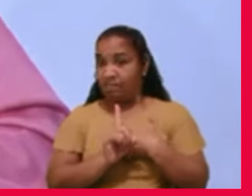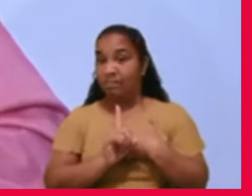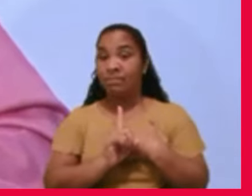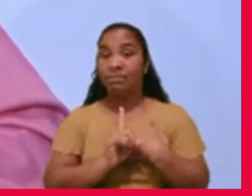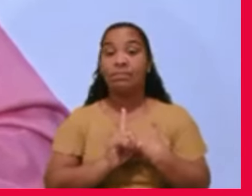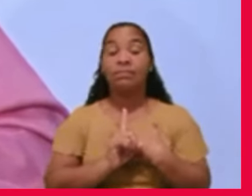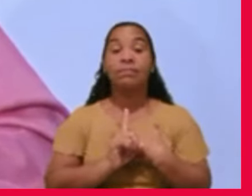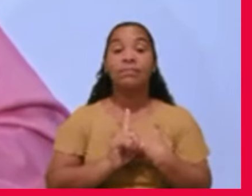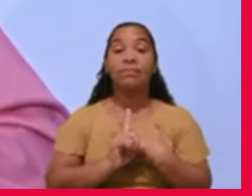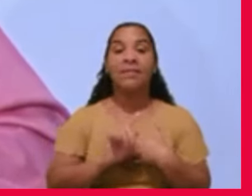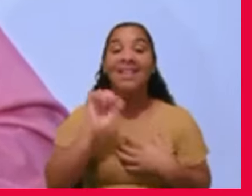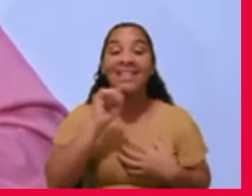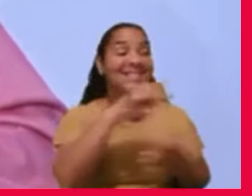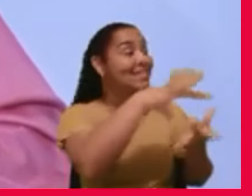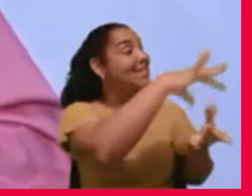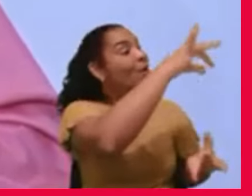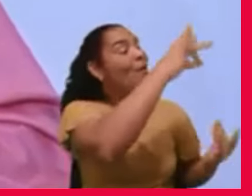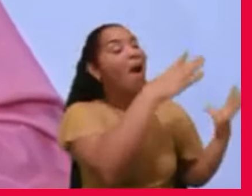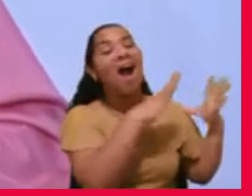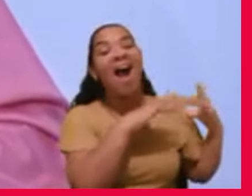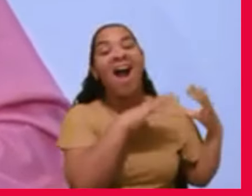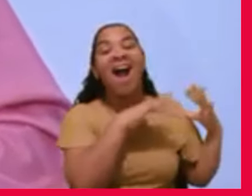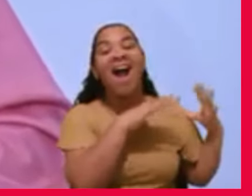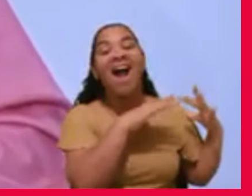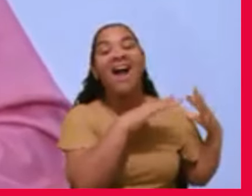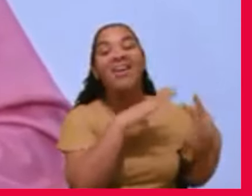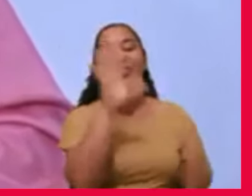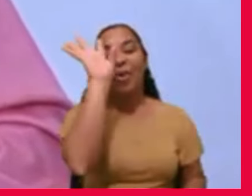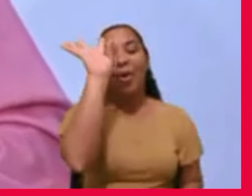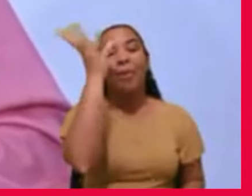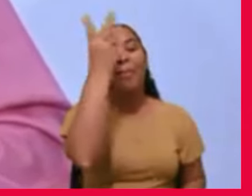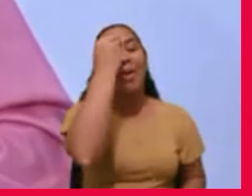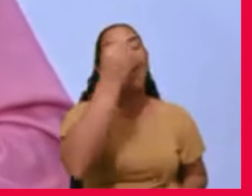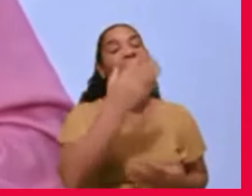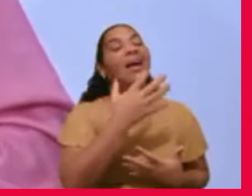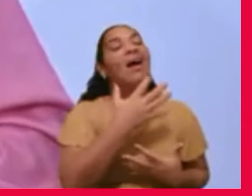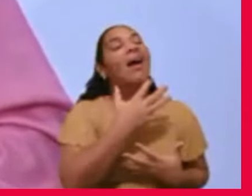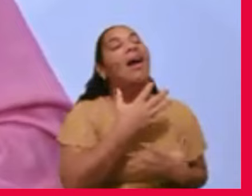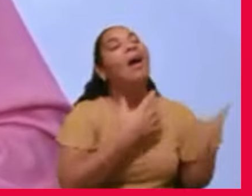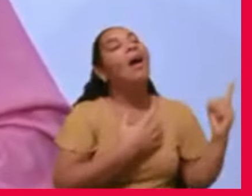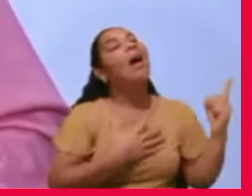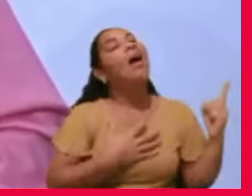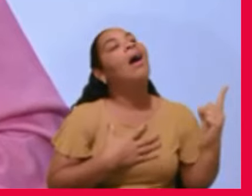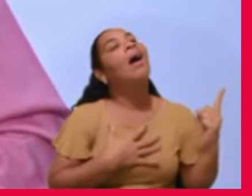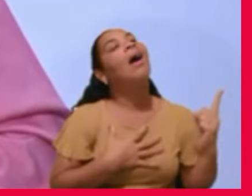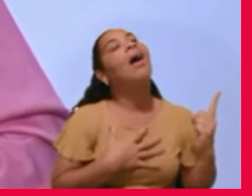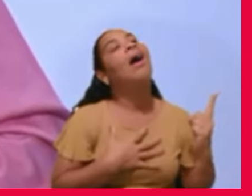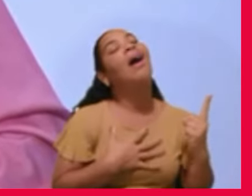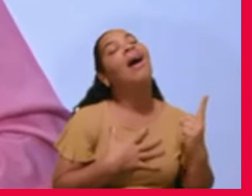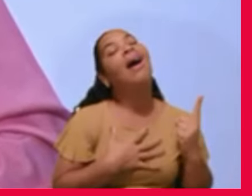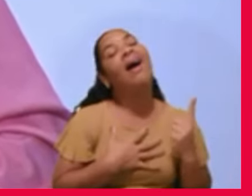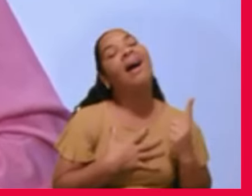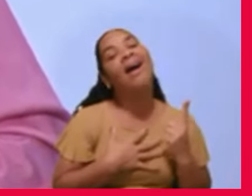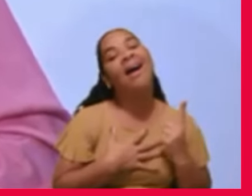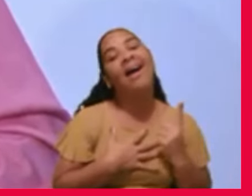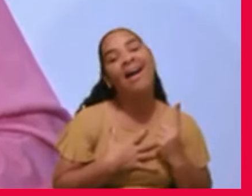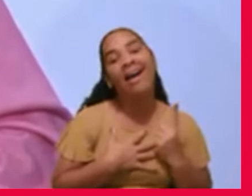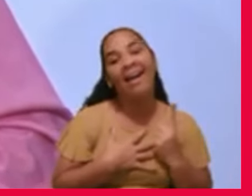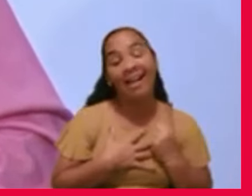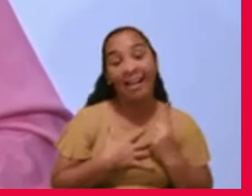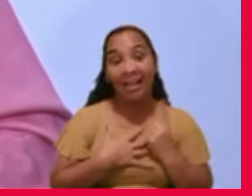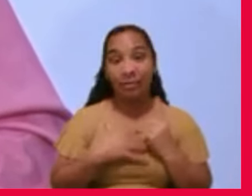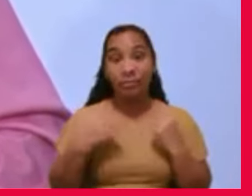chega um anjo tutelar, ele diviniza. Pois bem, eu tenho notado em mim,